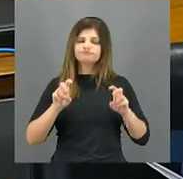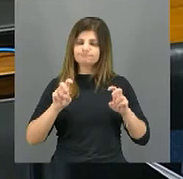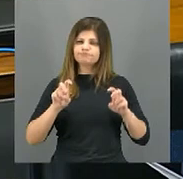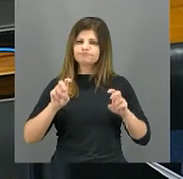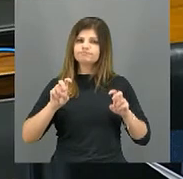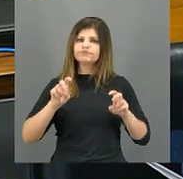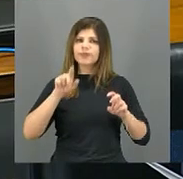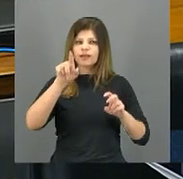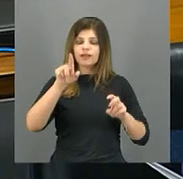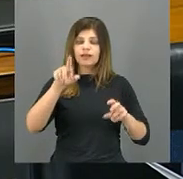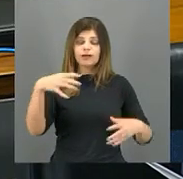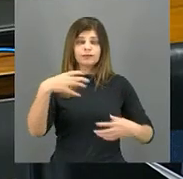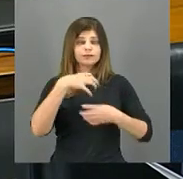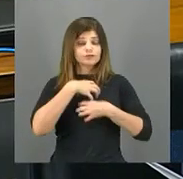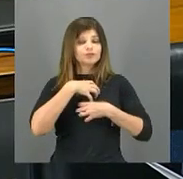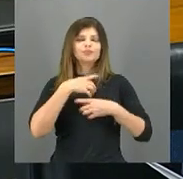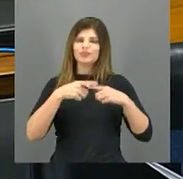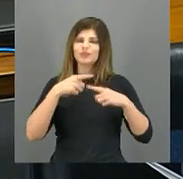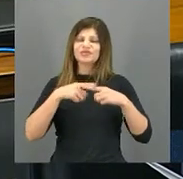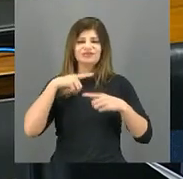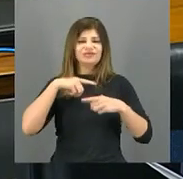profundamente a sua alma, porque envolve também crianças.